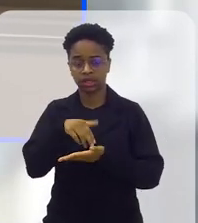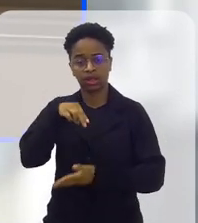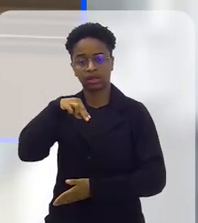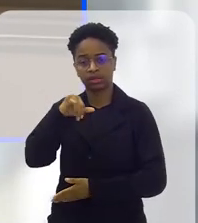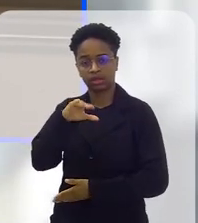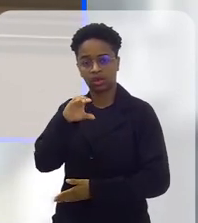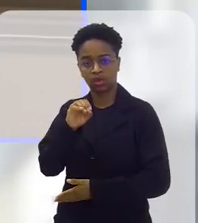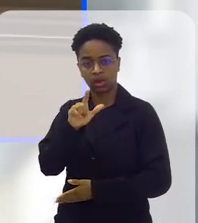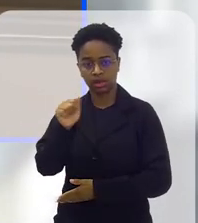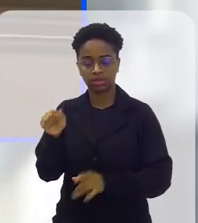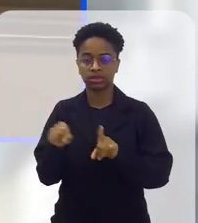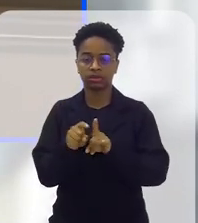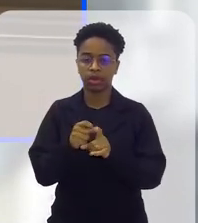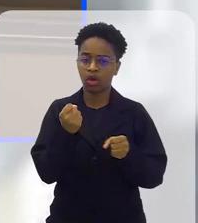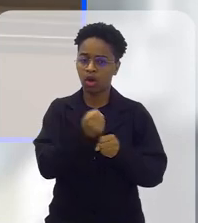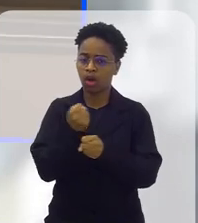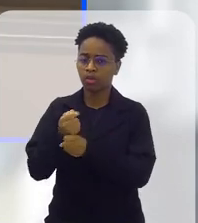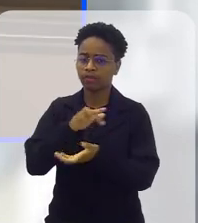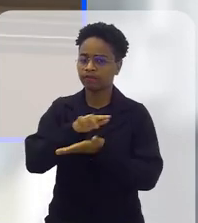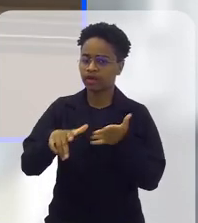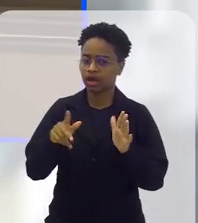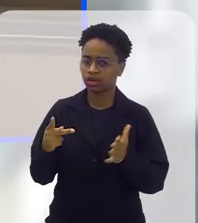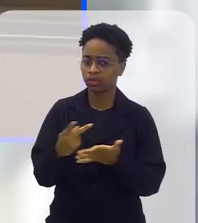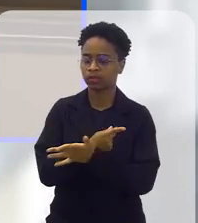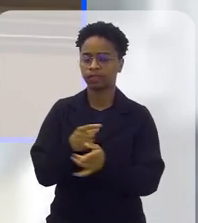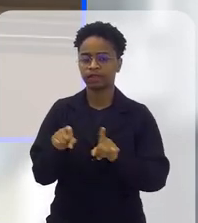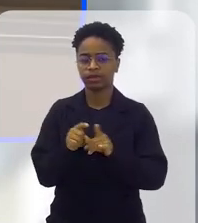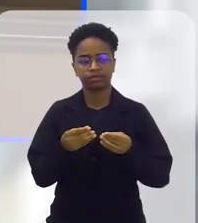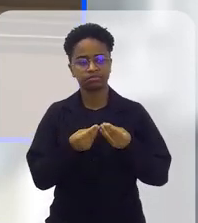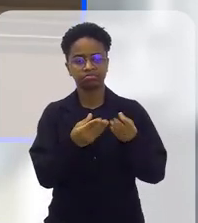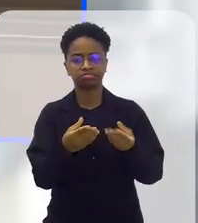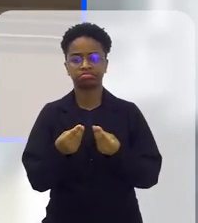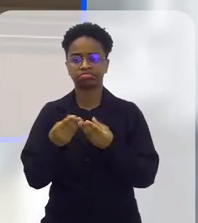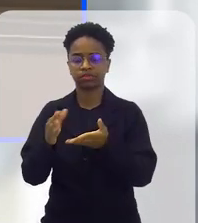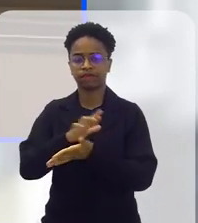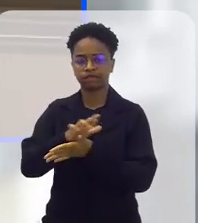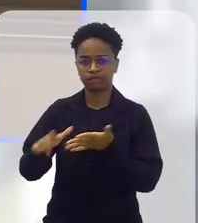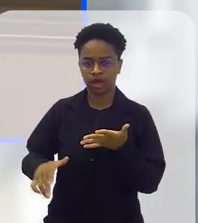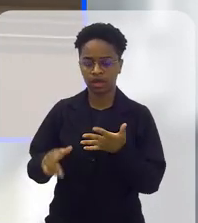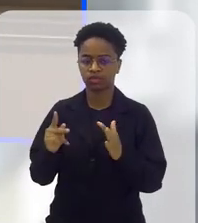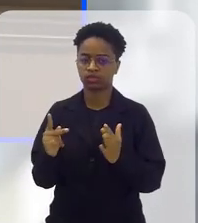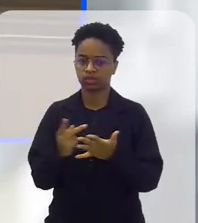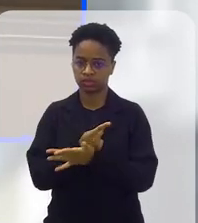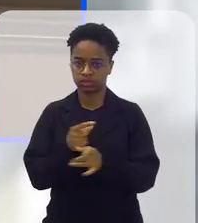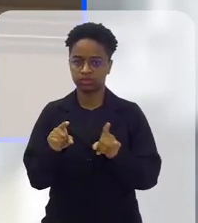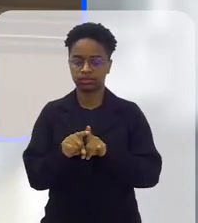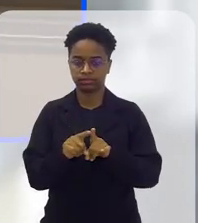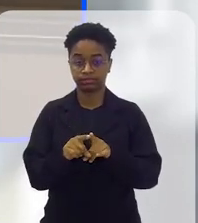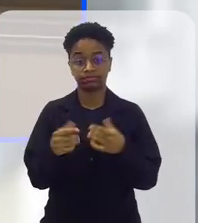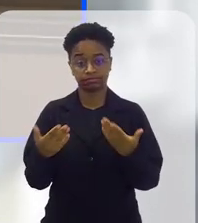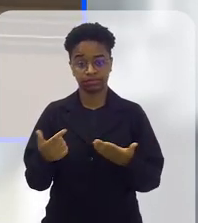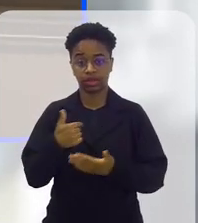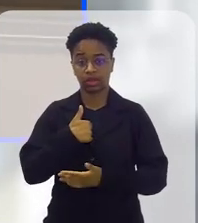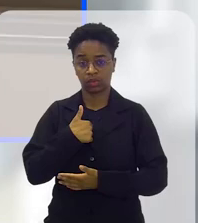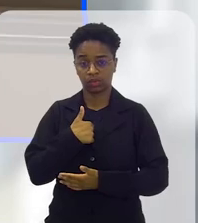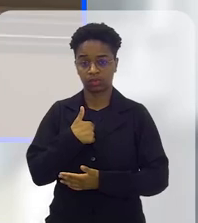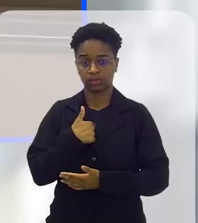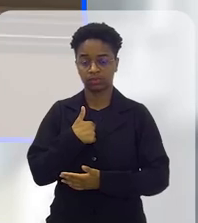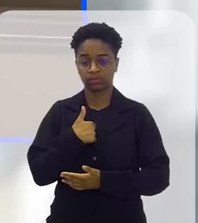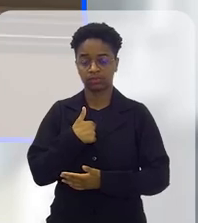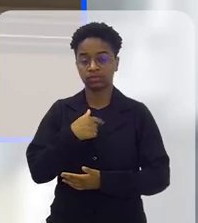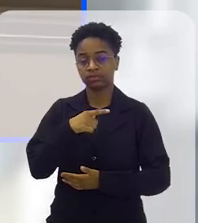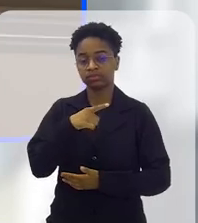Nicola. Muitas obras vão acontecer, muitas entregas estão acontecendo. E eu também, nós